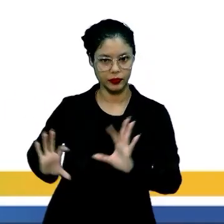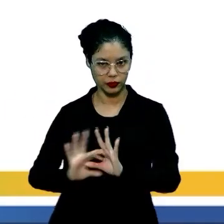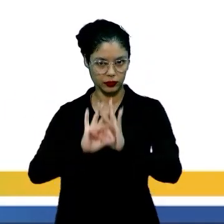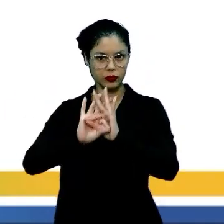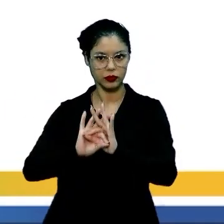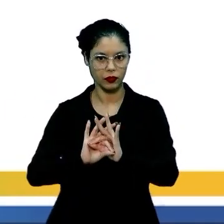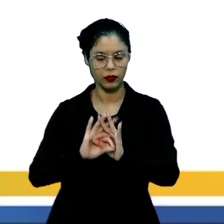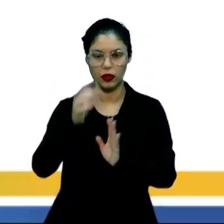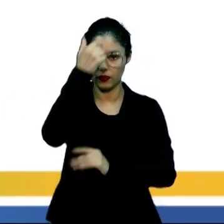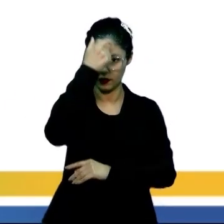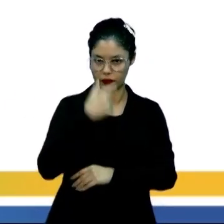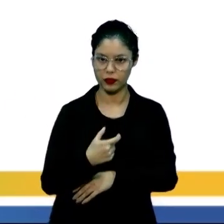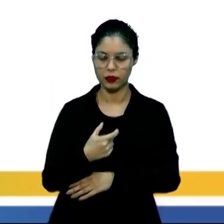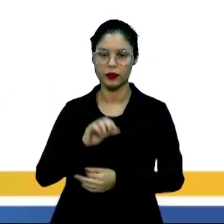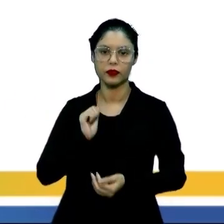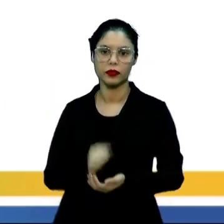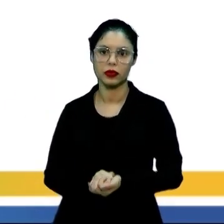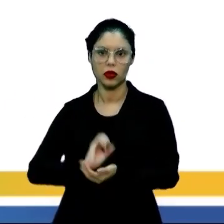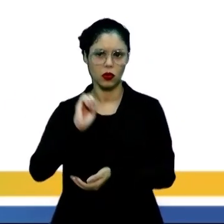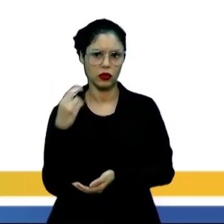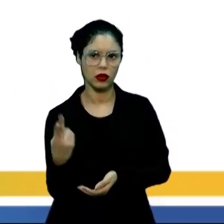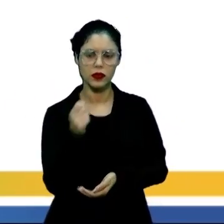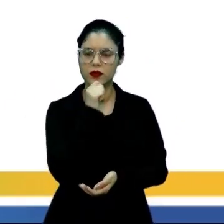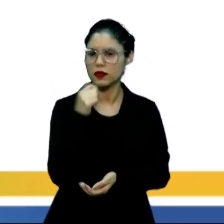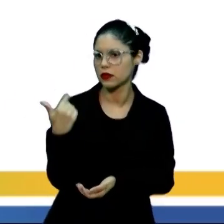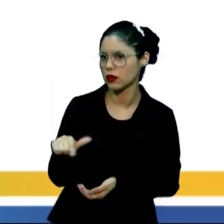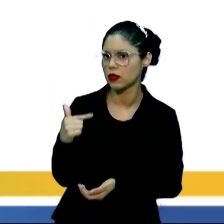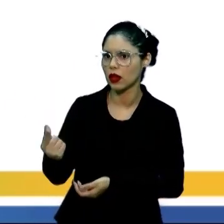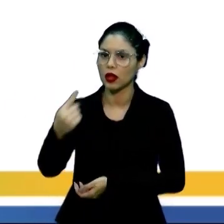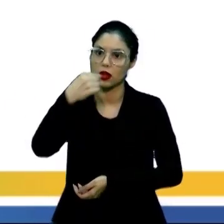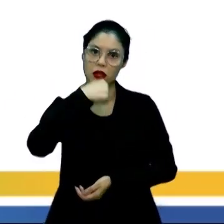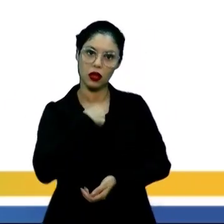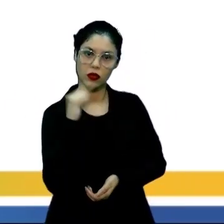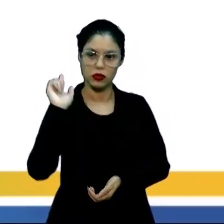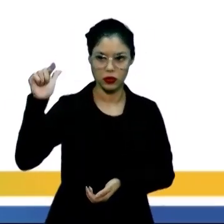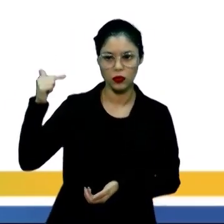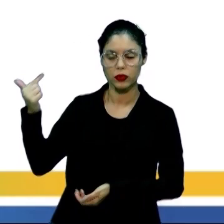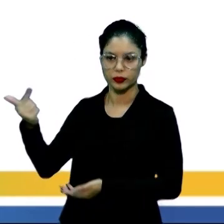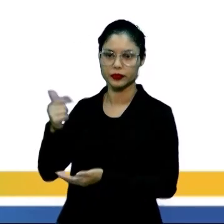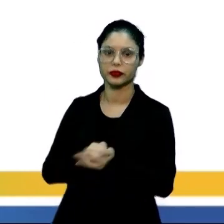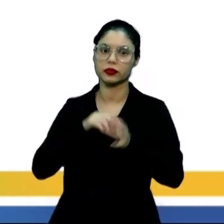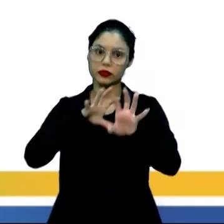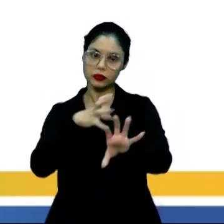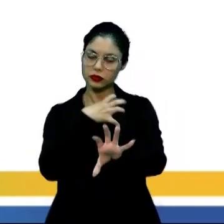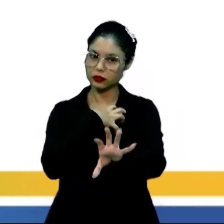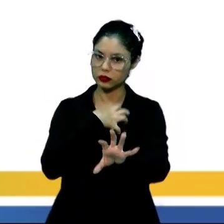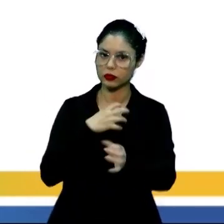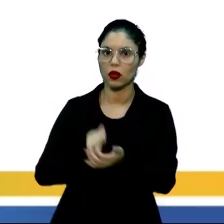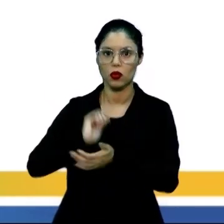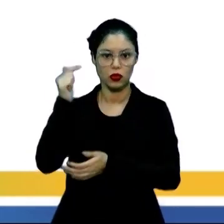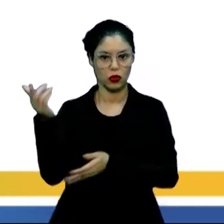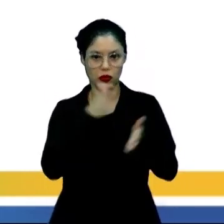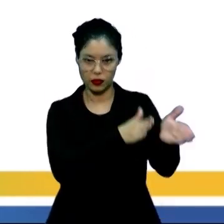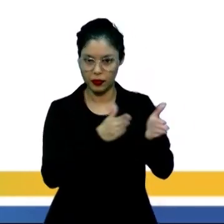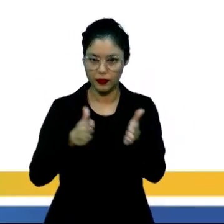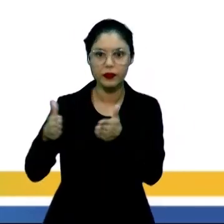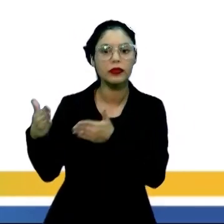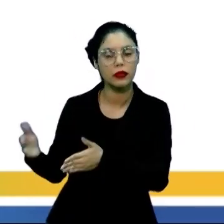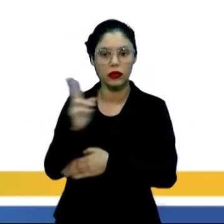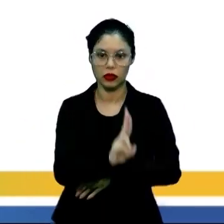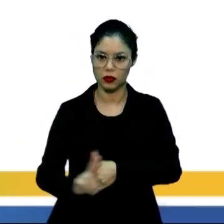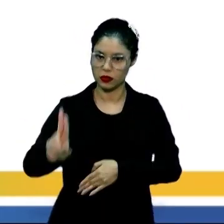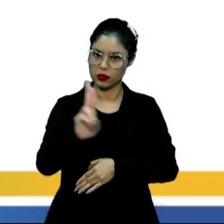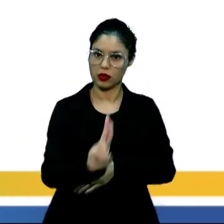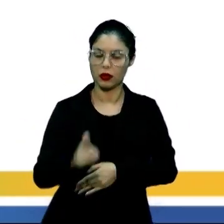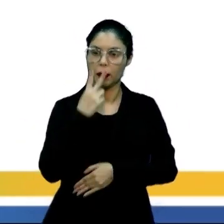relação ao eu, ou seja, não existe um eu sem o outro. Nesse sentido, os outros passam a ser usados